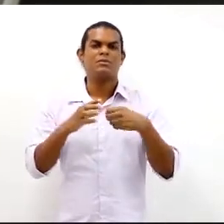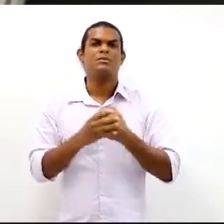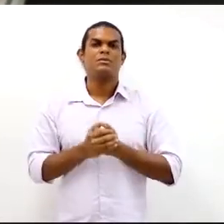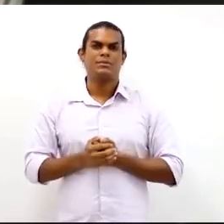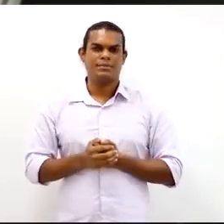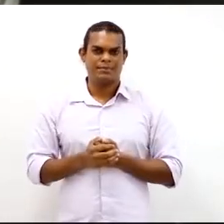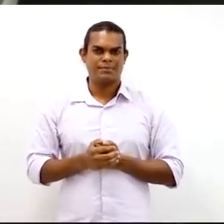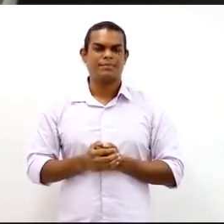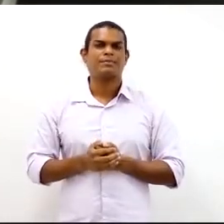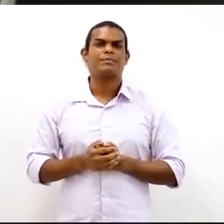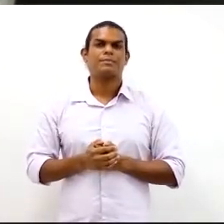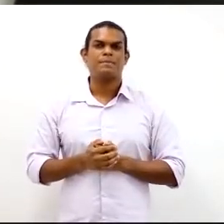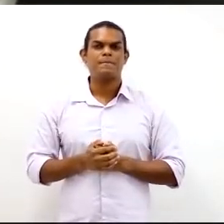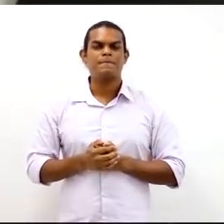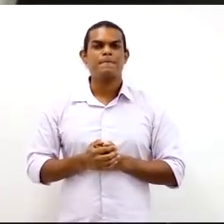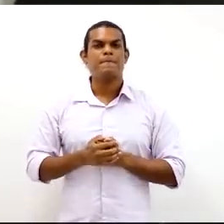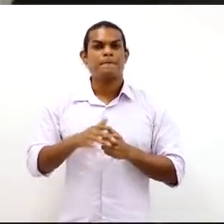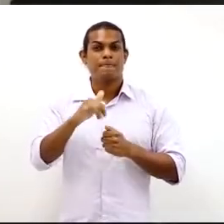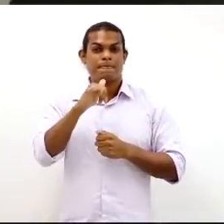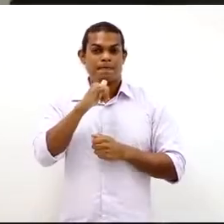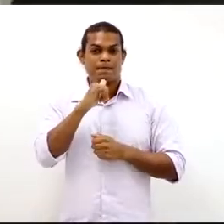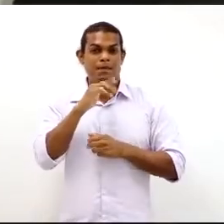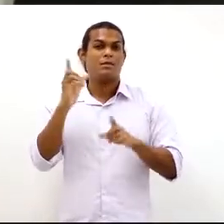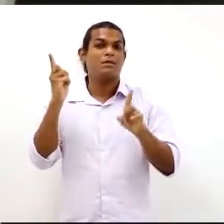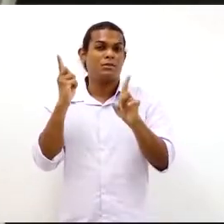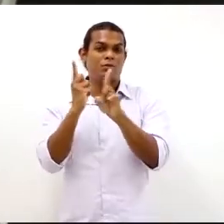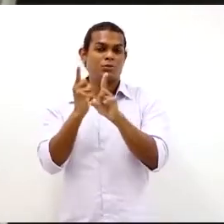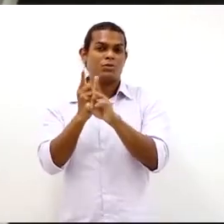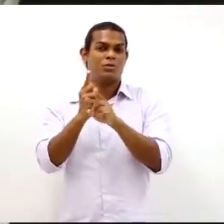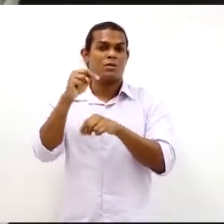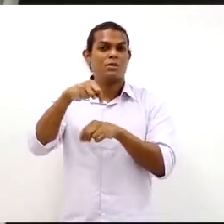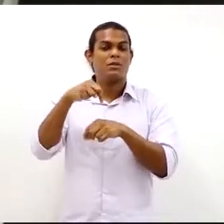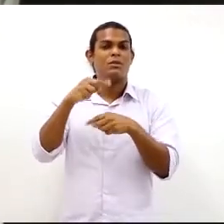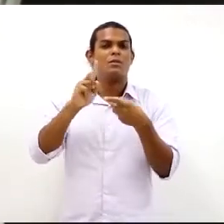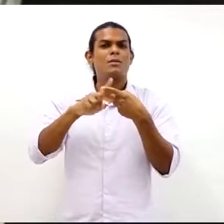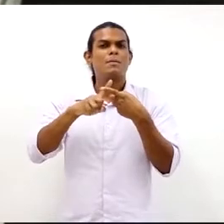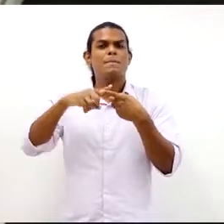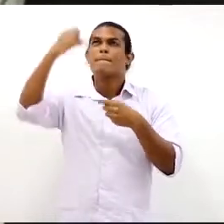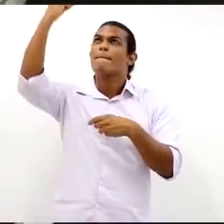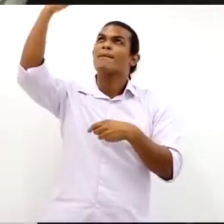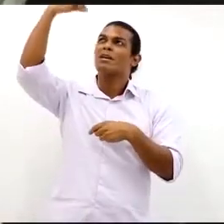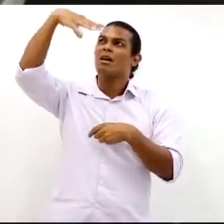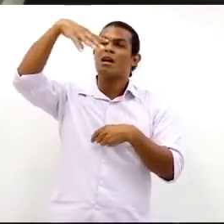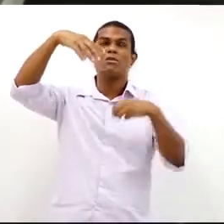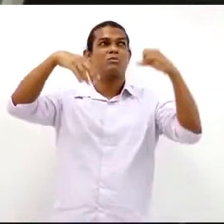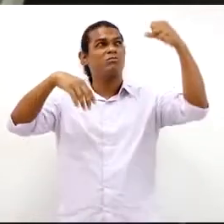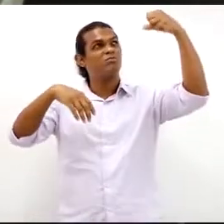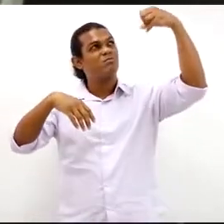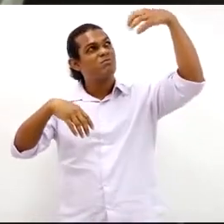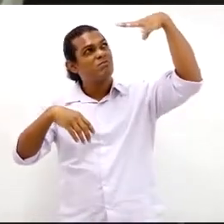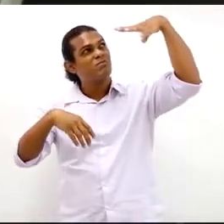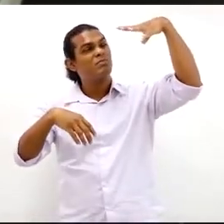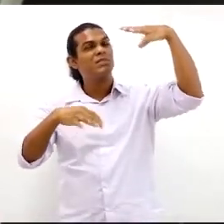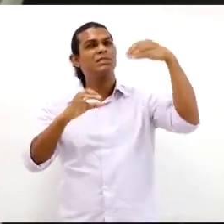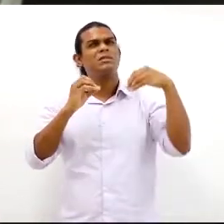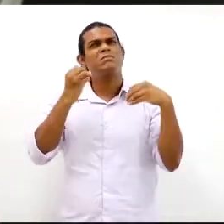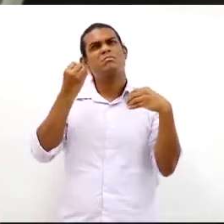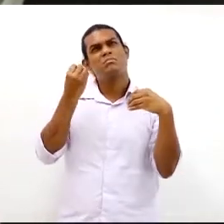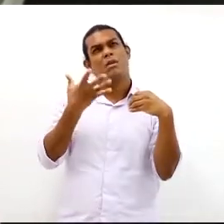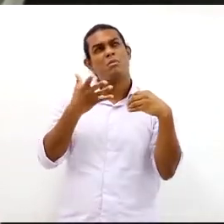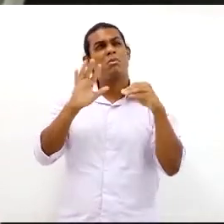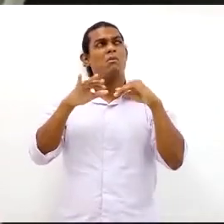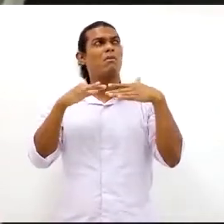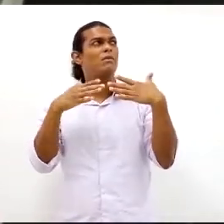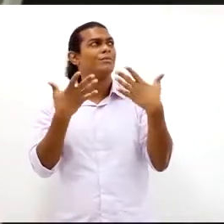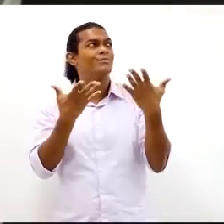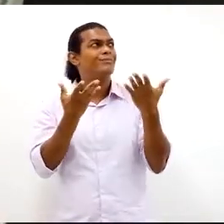maquinários, se está adequado. Por exemplo, nós vamos encontrar aqui, ver a questão da luminosidade, se a luminosidade está adequada ao trabalho que aqui